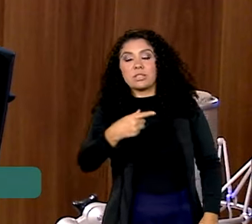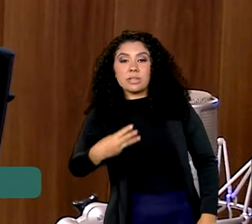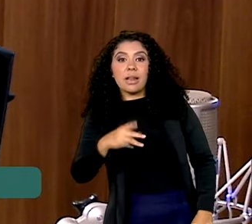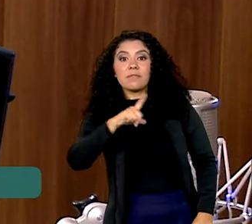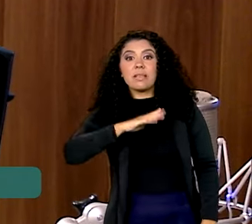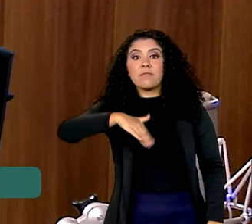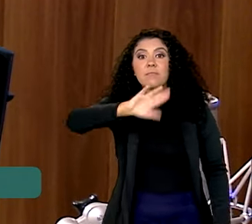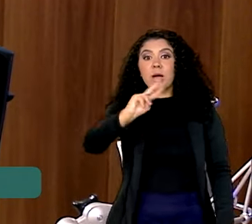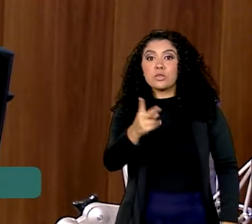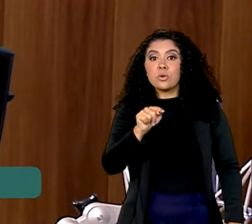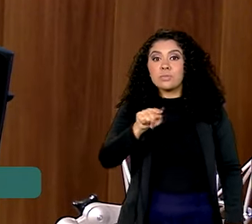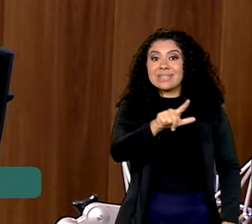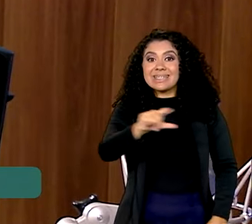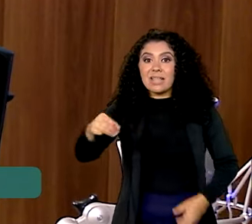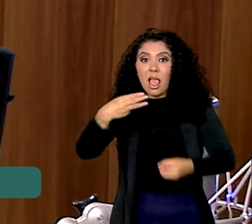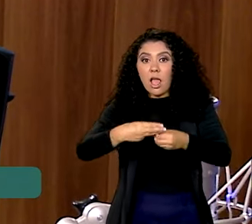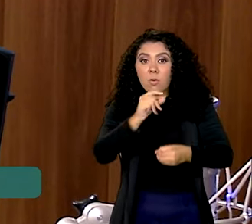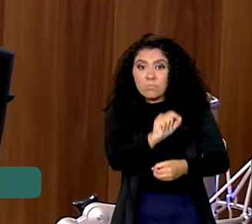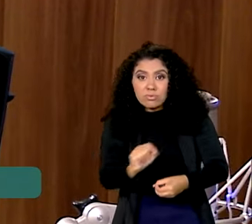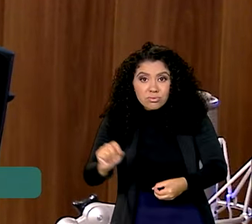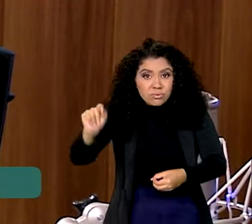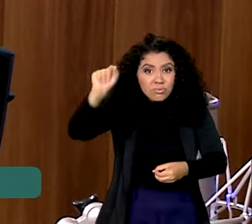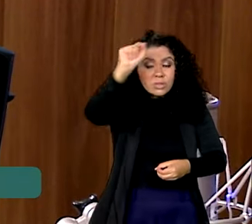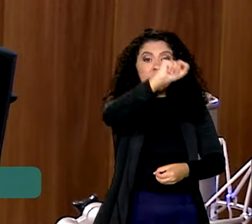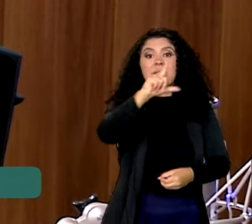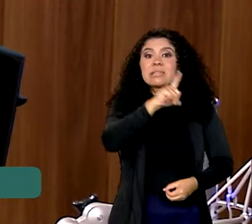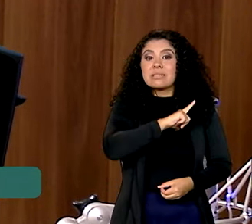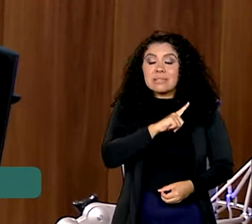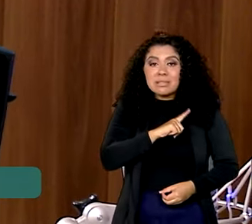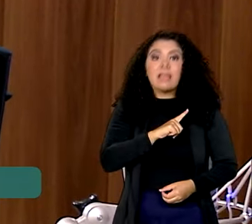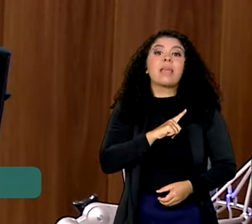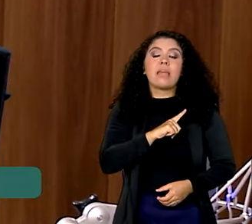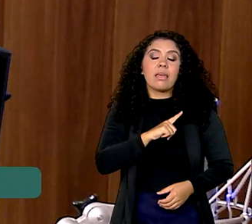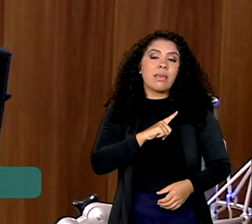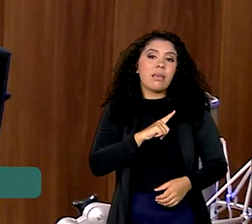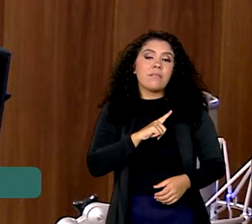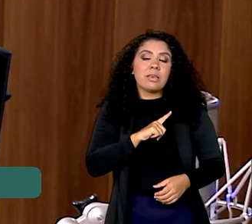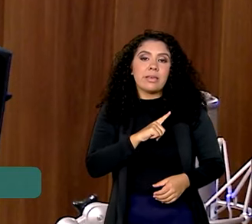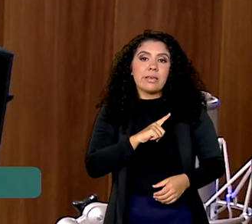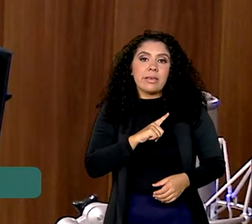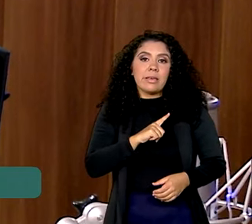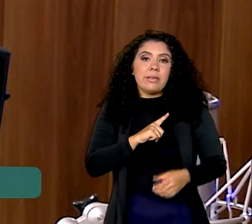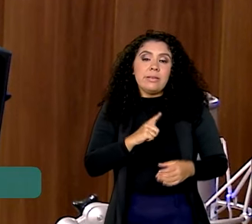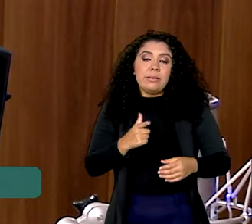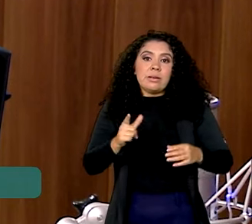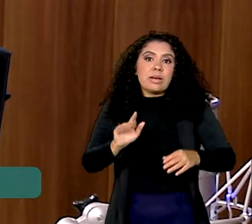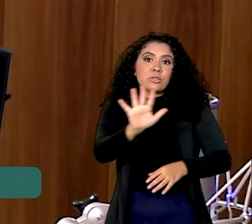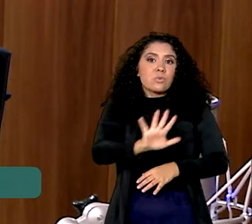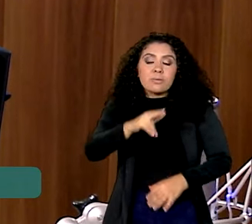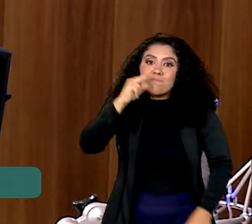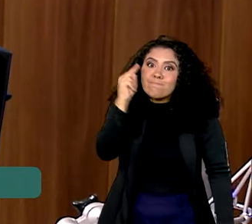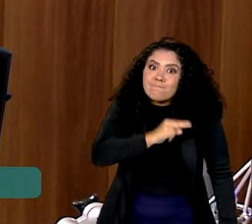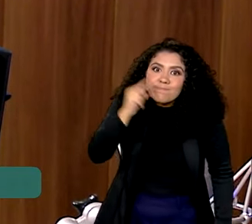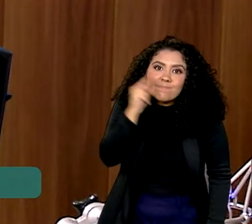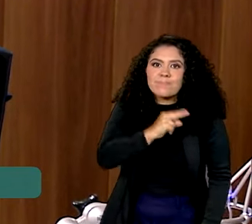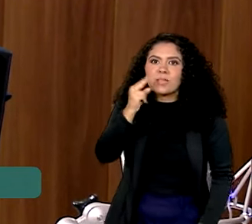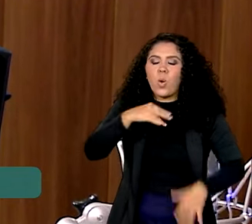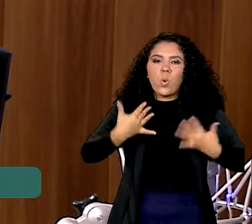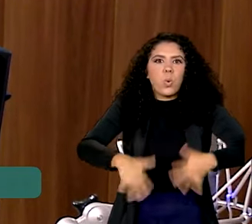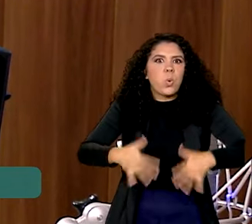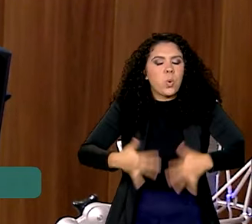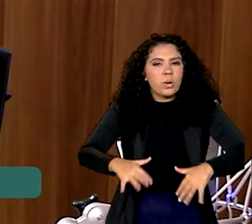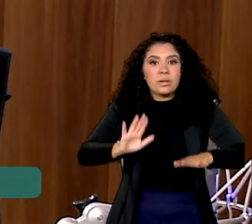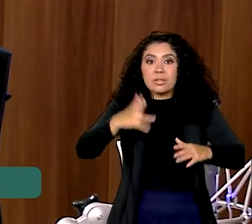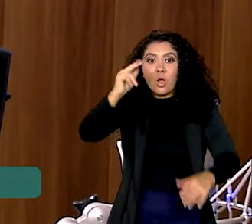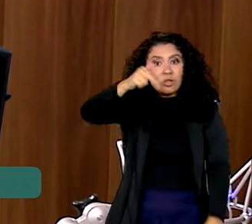.100 municípios, dos 5.565, em situação de emergência. Então, de